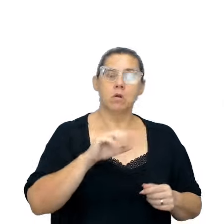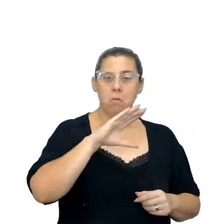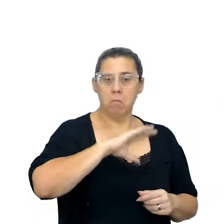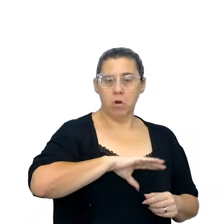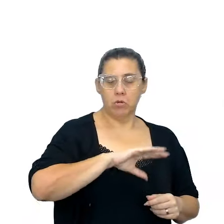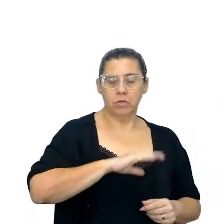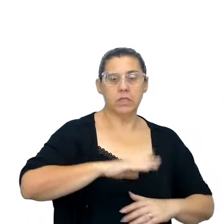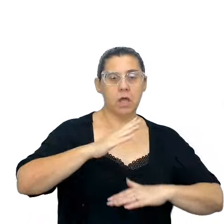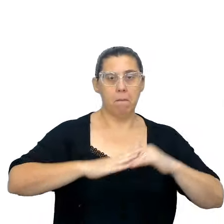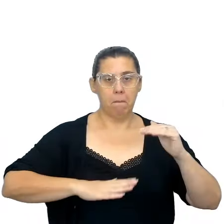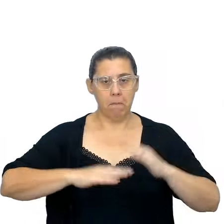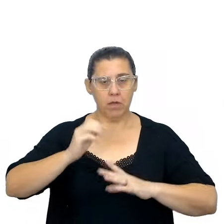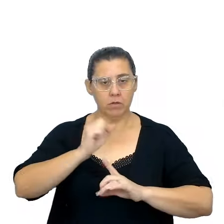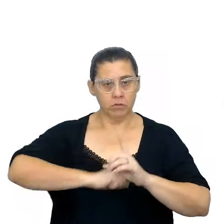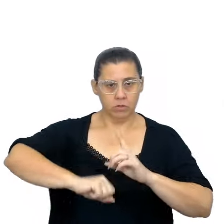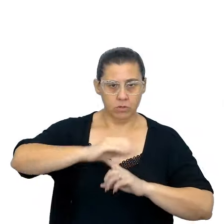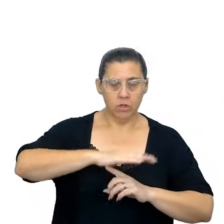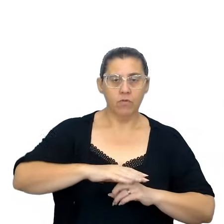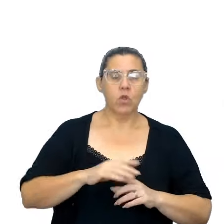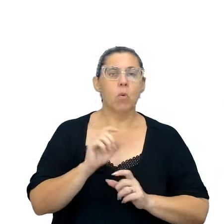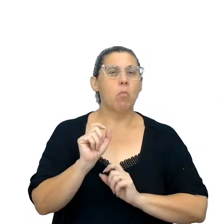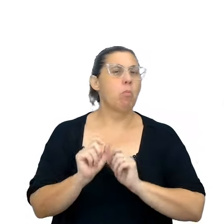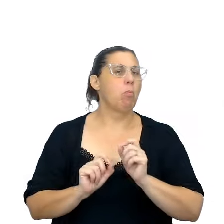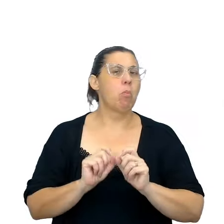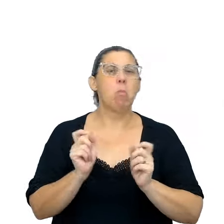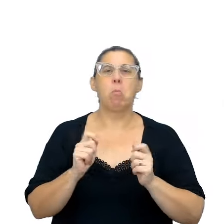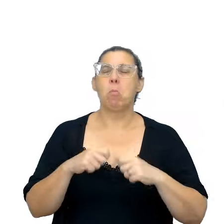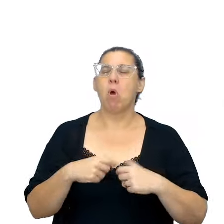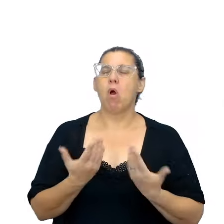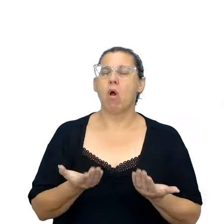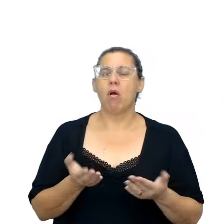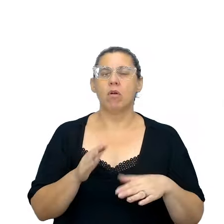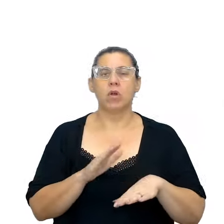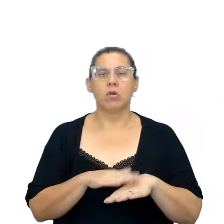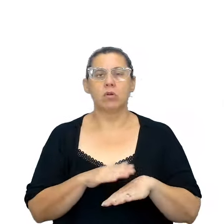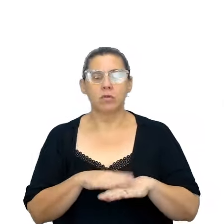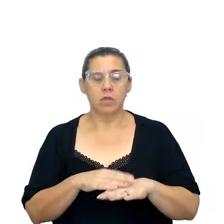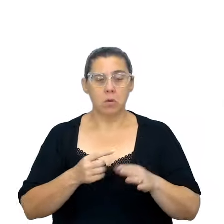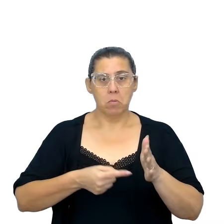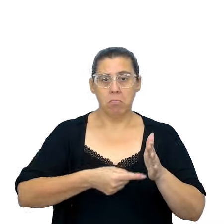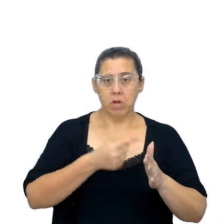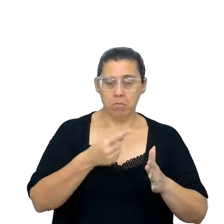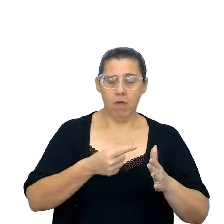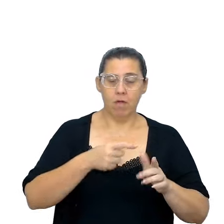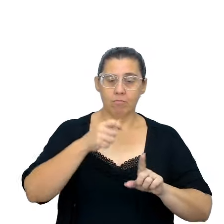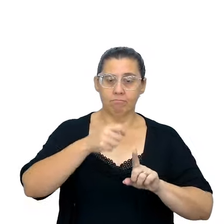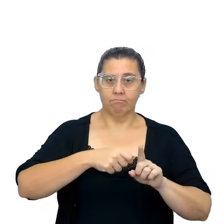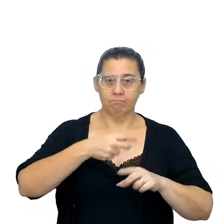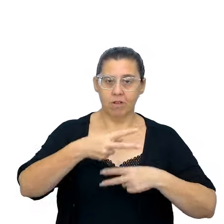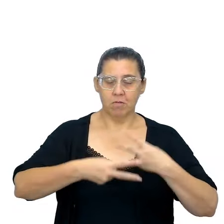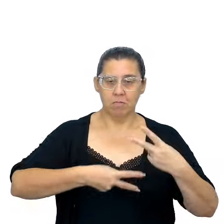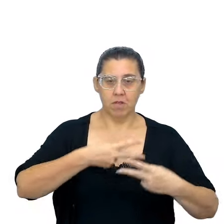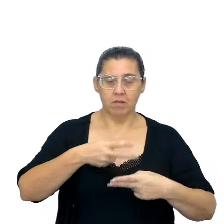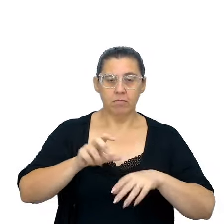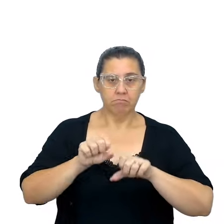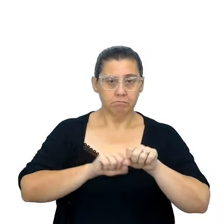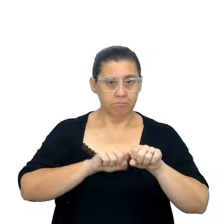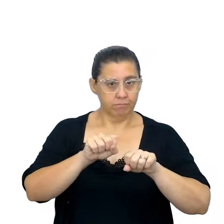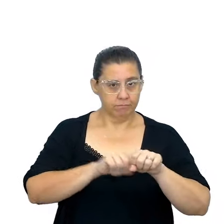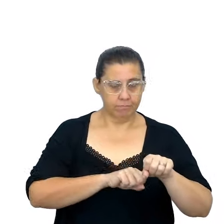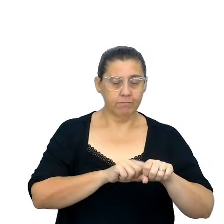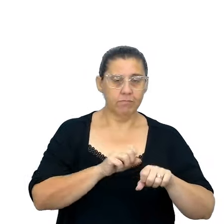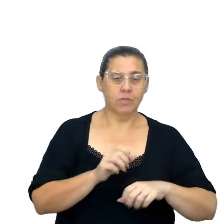prática social, e foi um dos motivos, né, que levou a este primeiro bimestre a formação